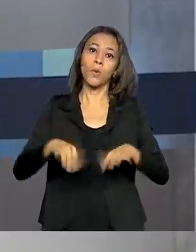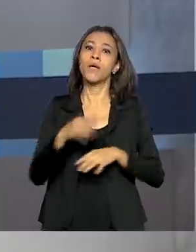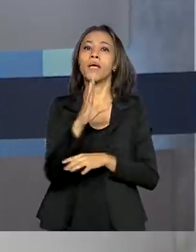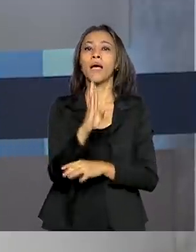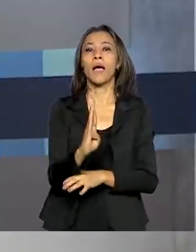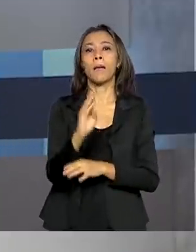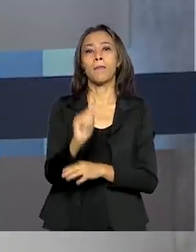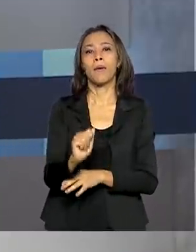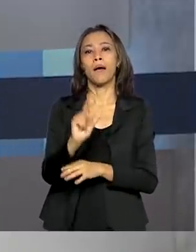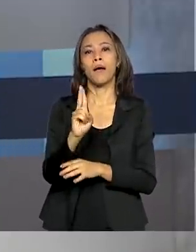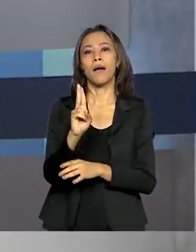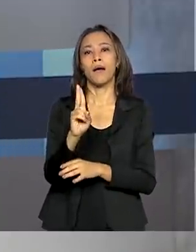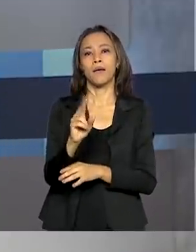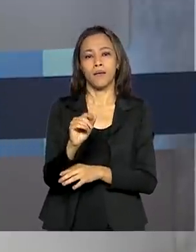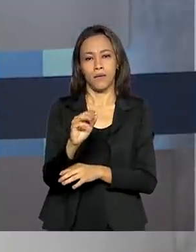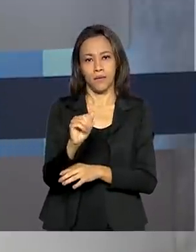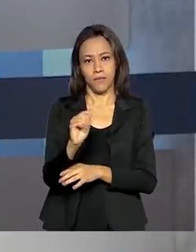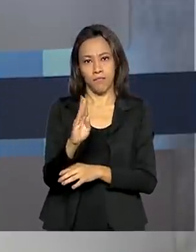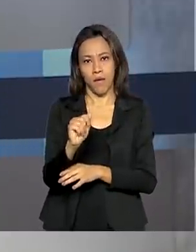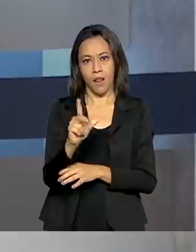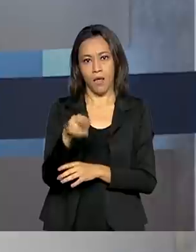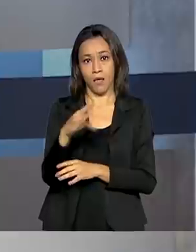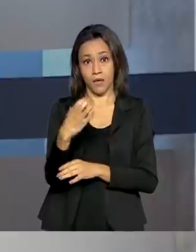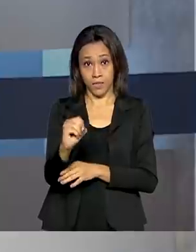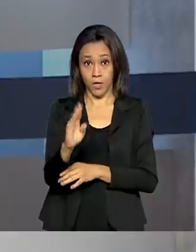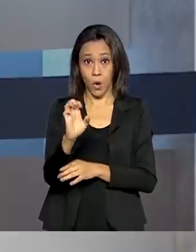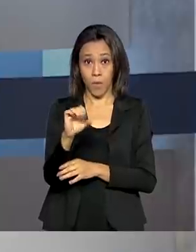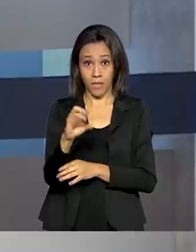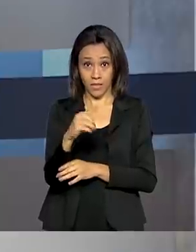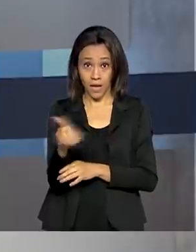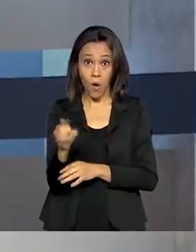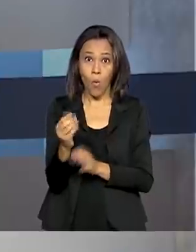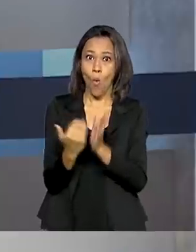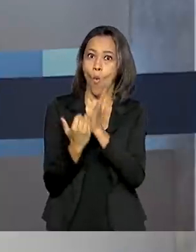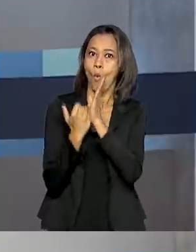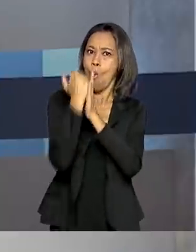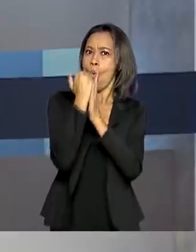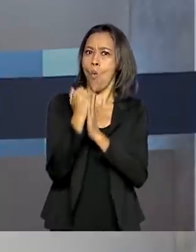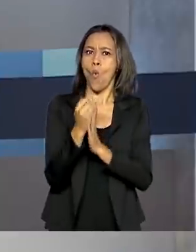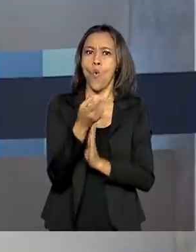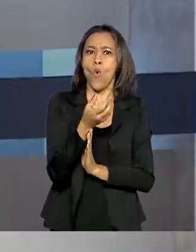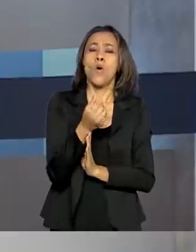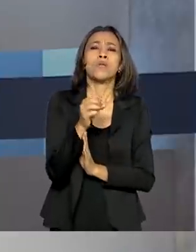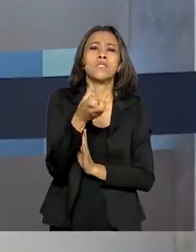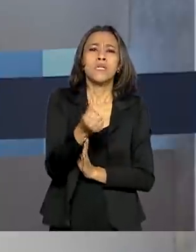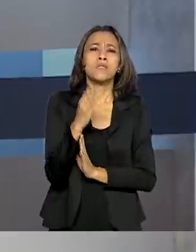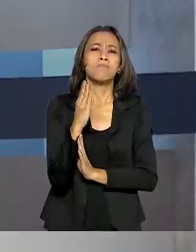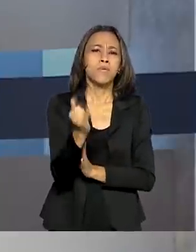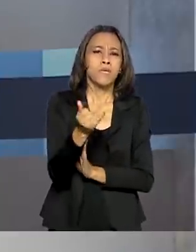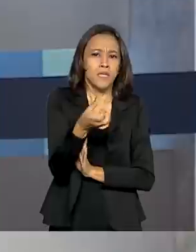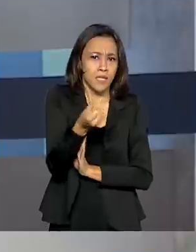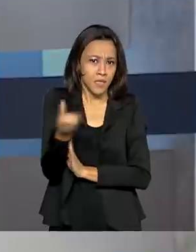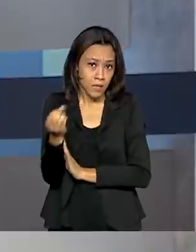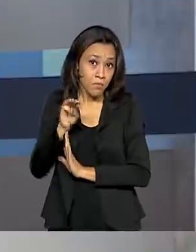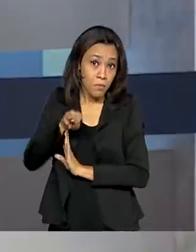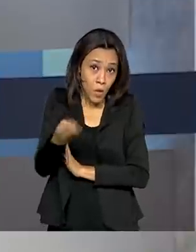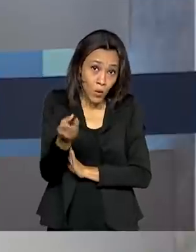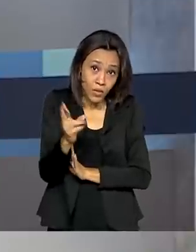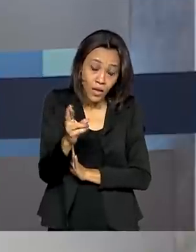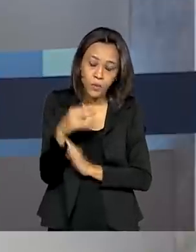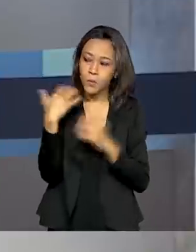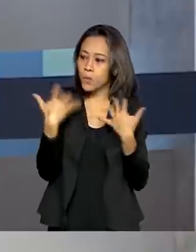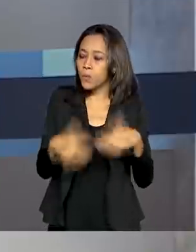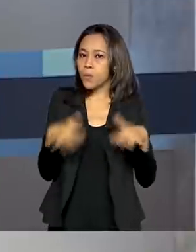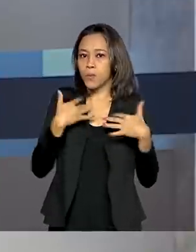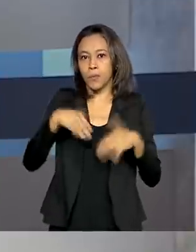registrou superávit de mais de 6 bilhões e 600 milhões de dólares. O melhor resultado para o mês na série